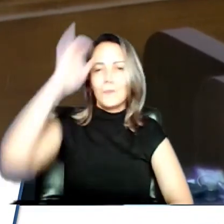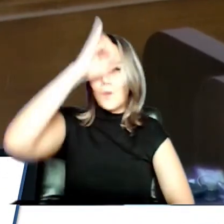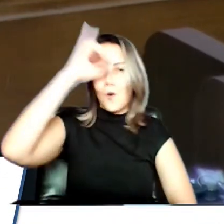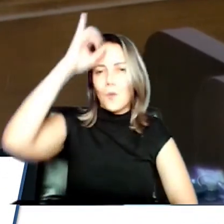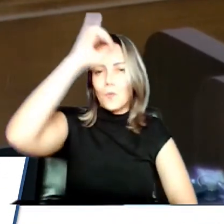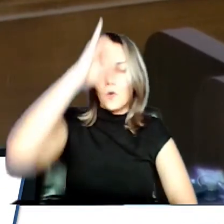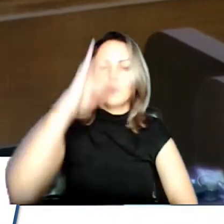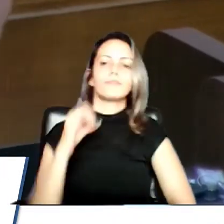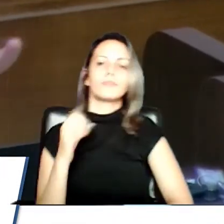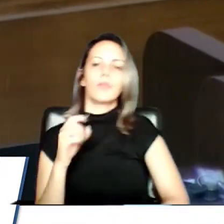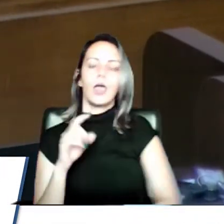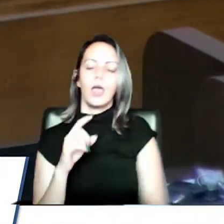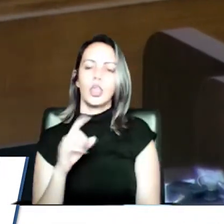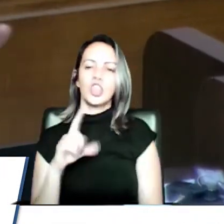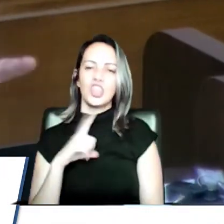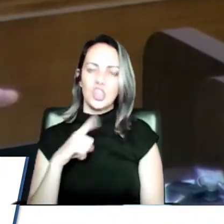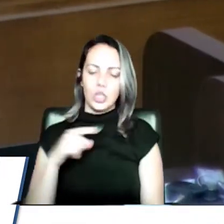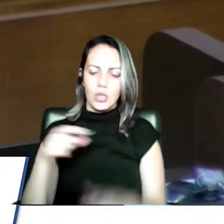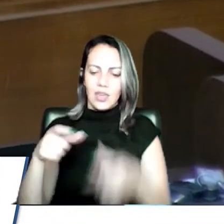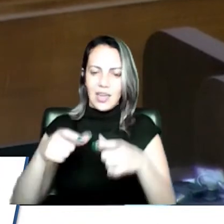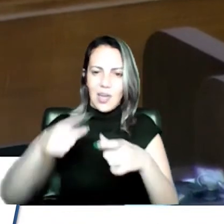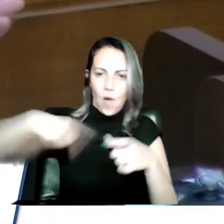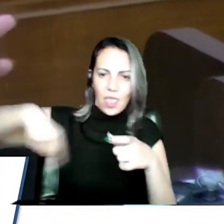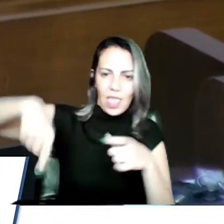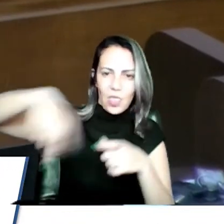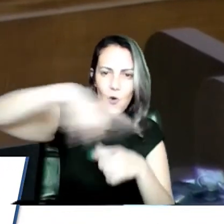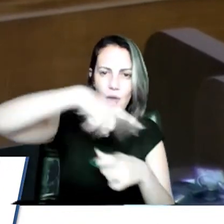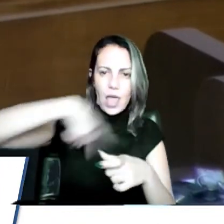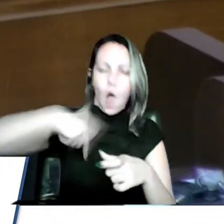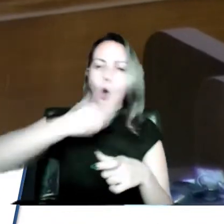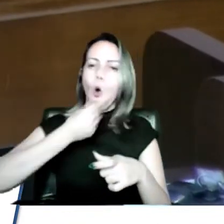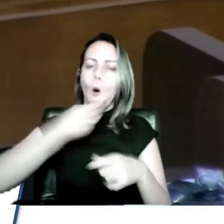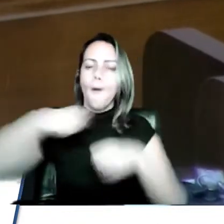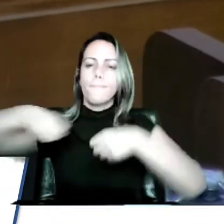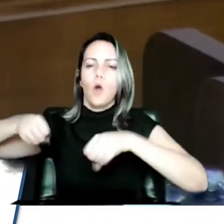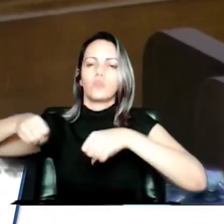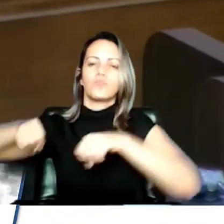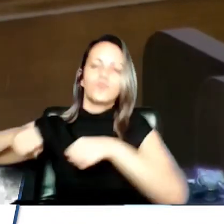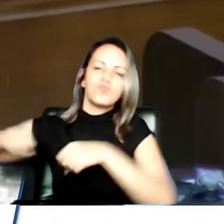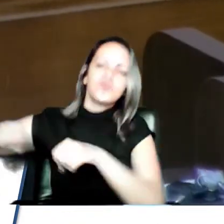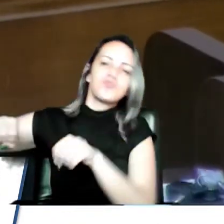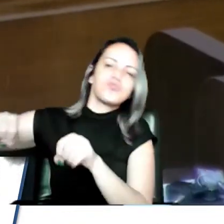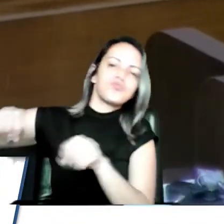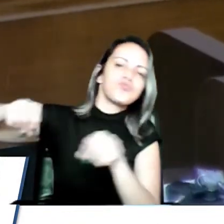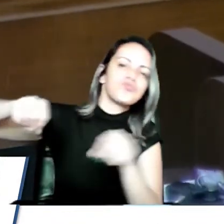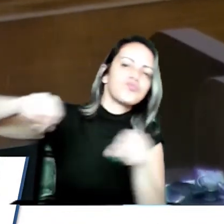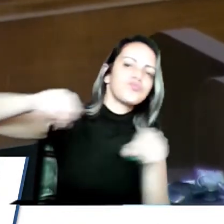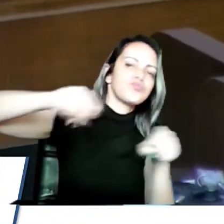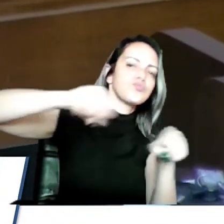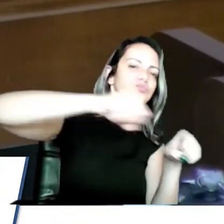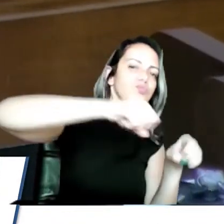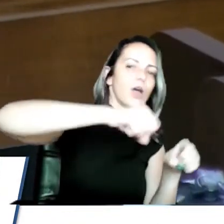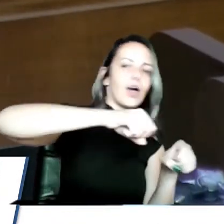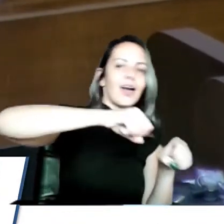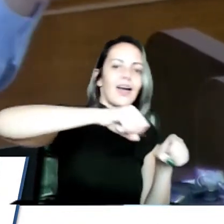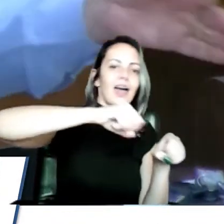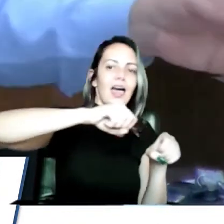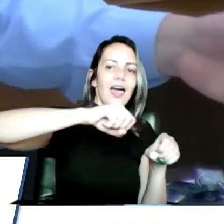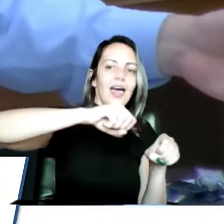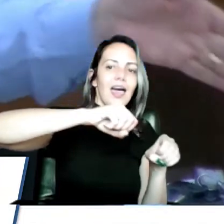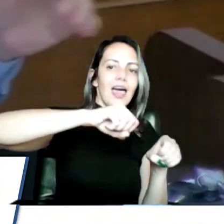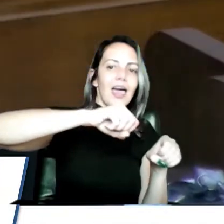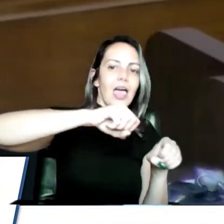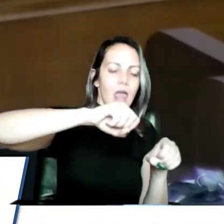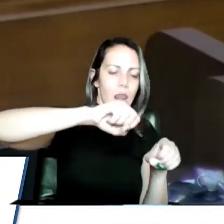moto, um rapaz alto, quase dois metros de altura, ele cai o capacete, um vão do capacete aqui, ele